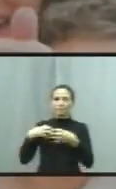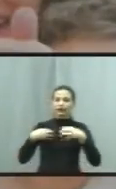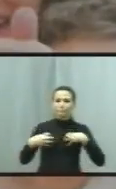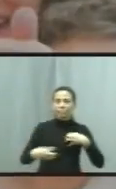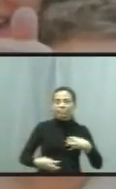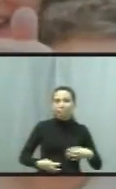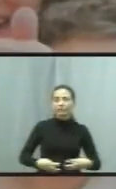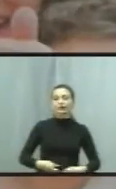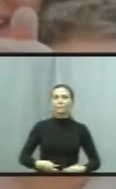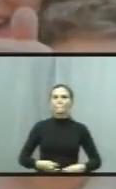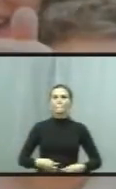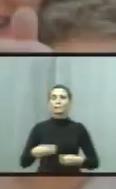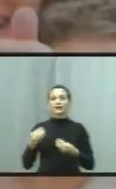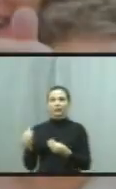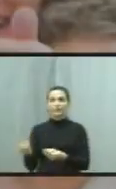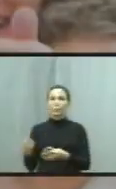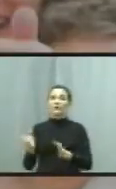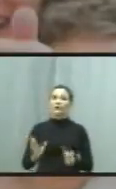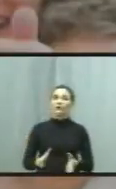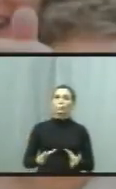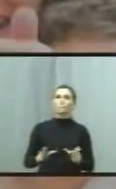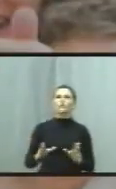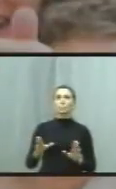Hoje comemoramos, como já foi dito,